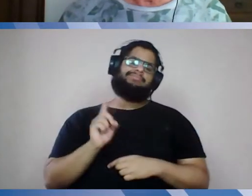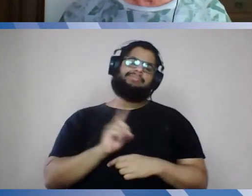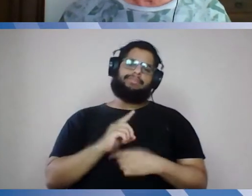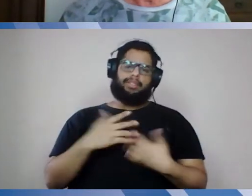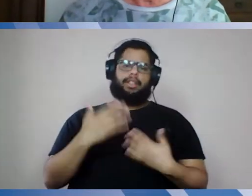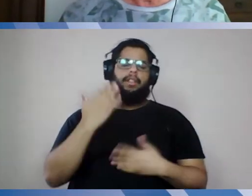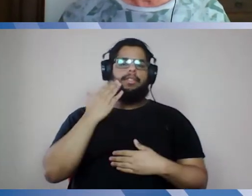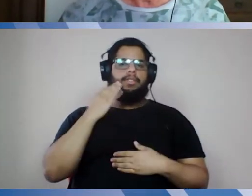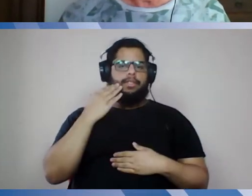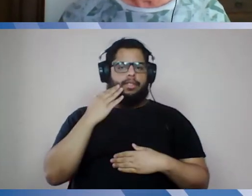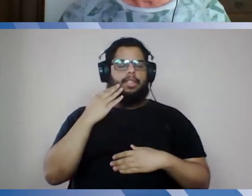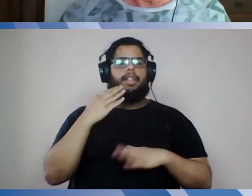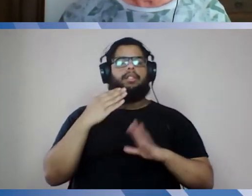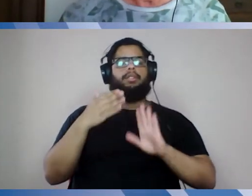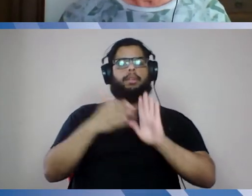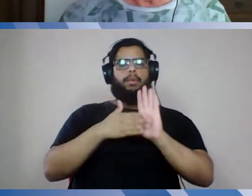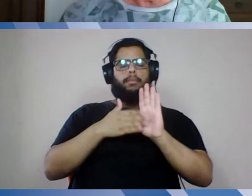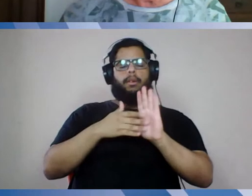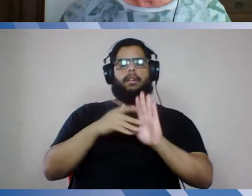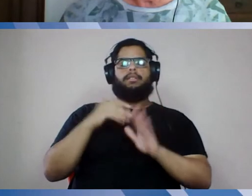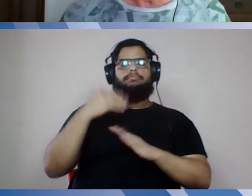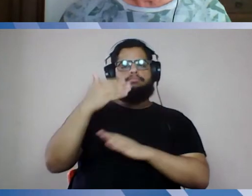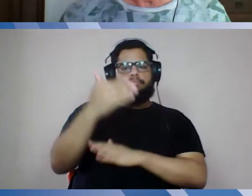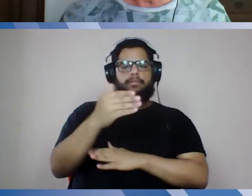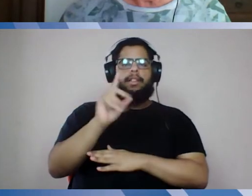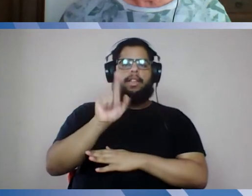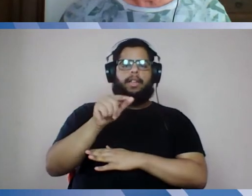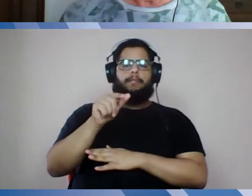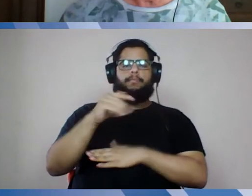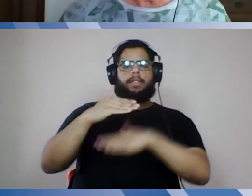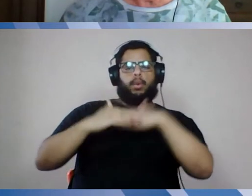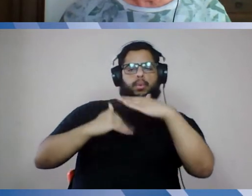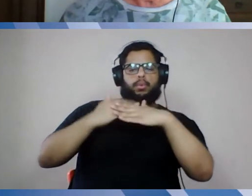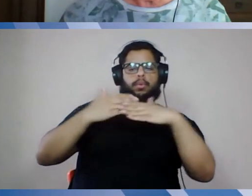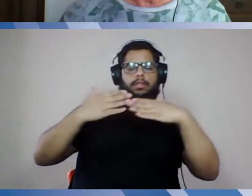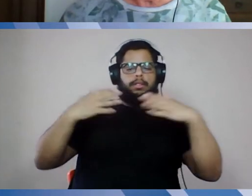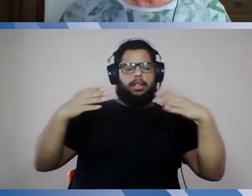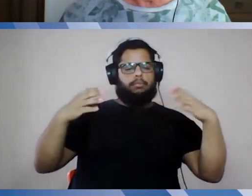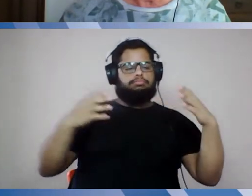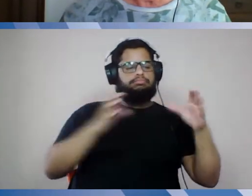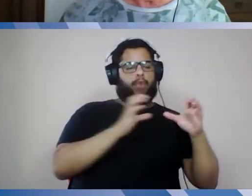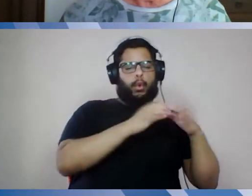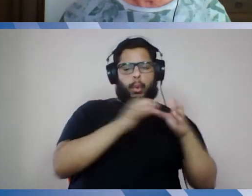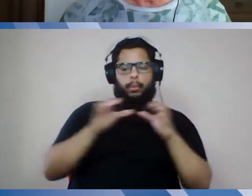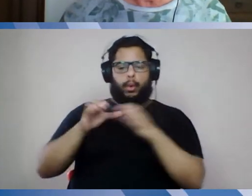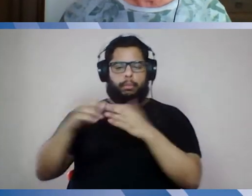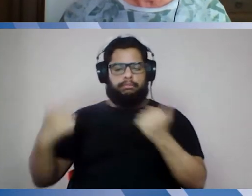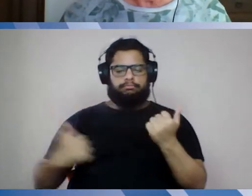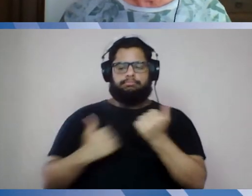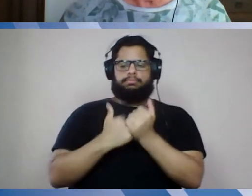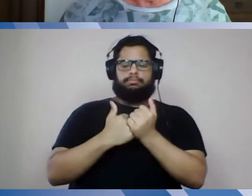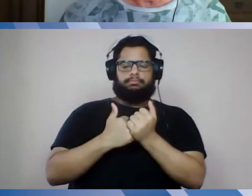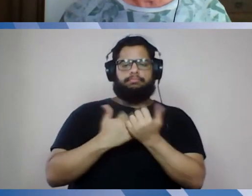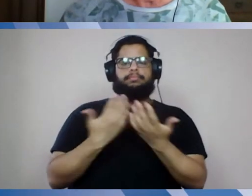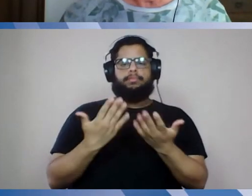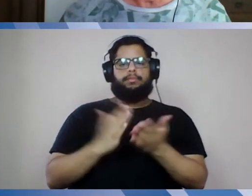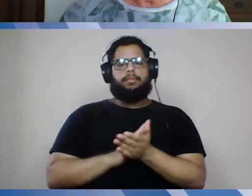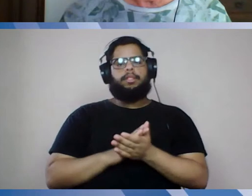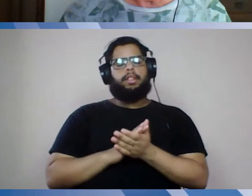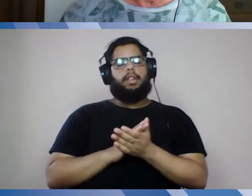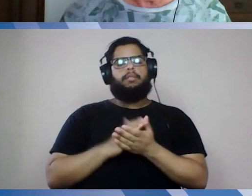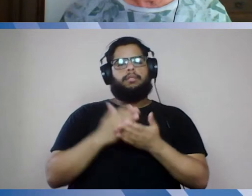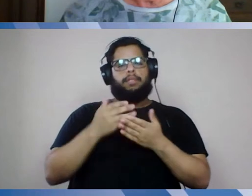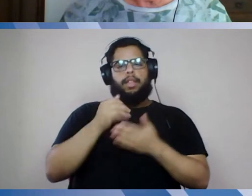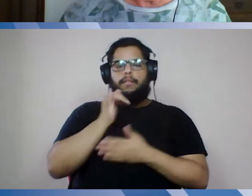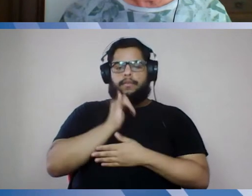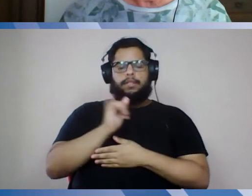muito do que deve ser colocado daqui para frente é dessa construção conjunta. Então, eu queria só compartilhar isso com vocês, que está muito presente ali